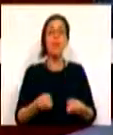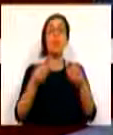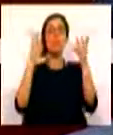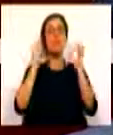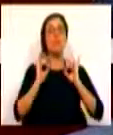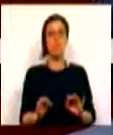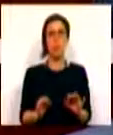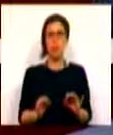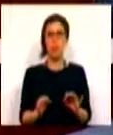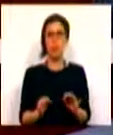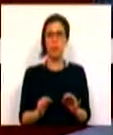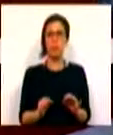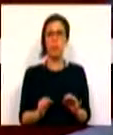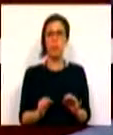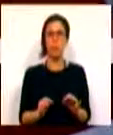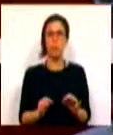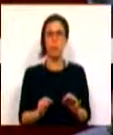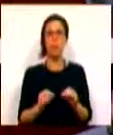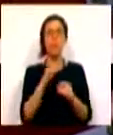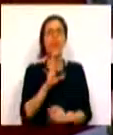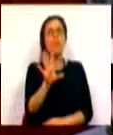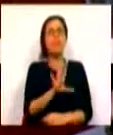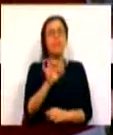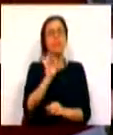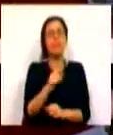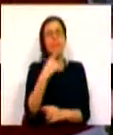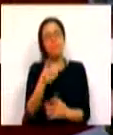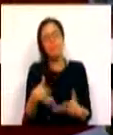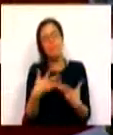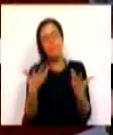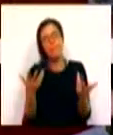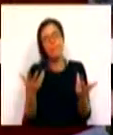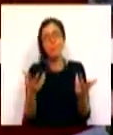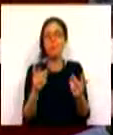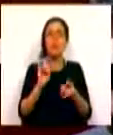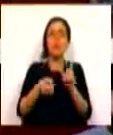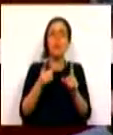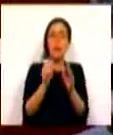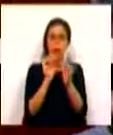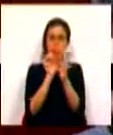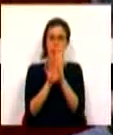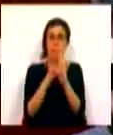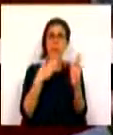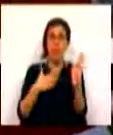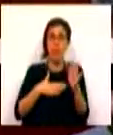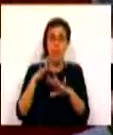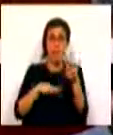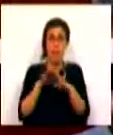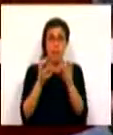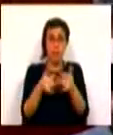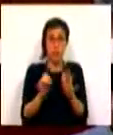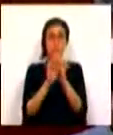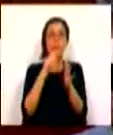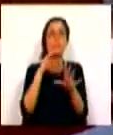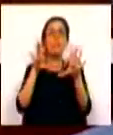pronto o mecanismo e, digamos assim, aquilo que na aplicação nos permite fazer o